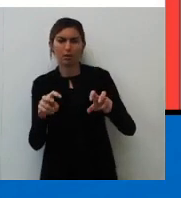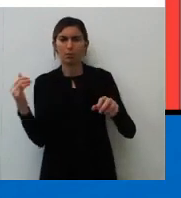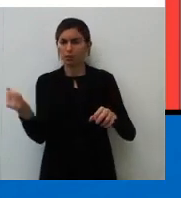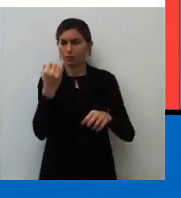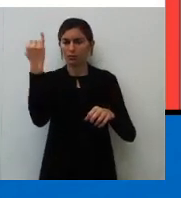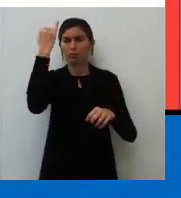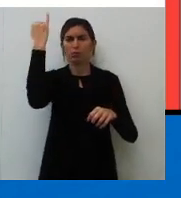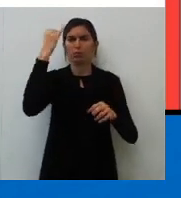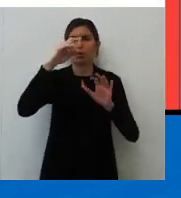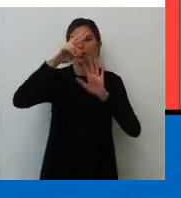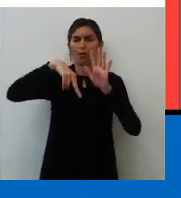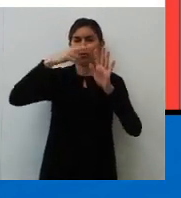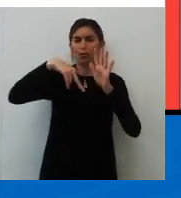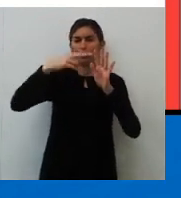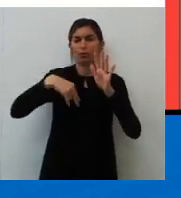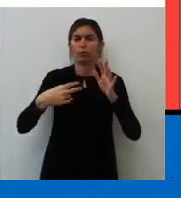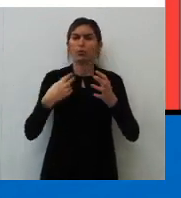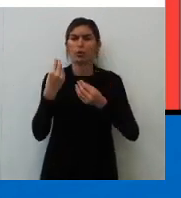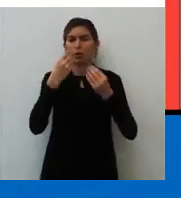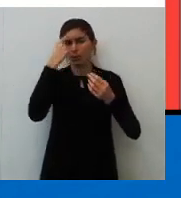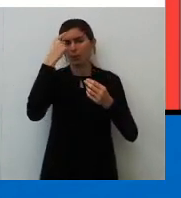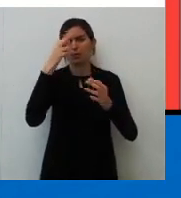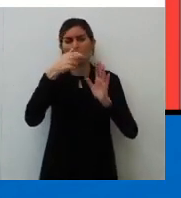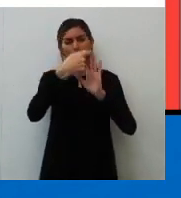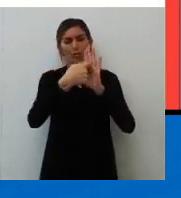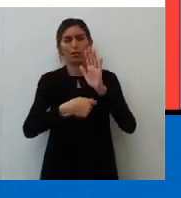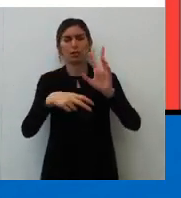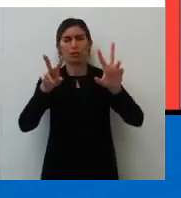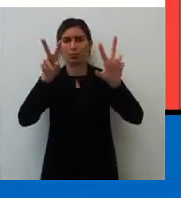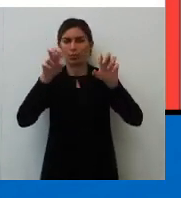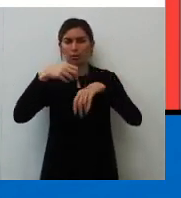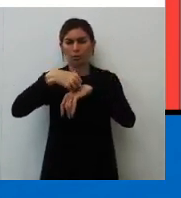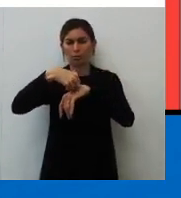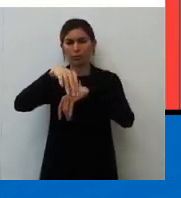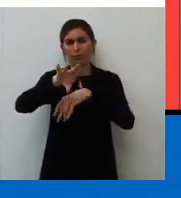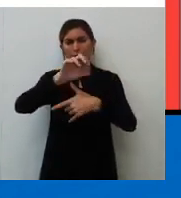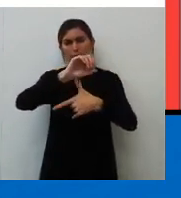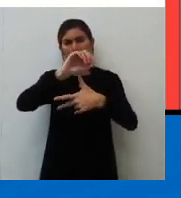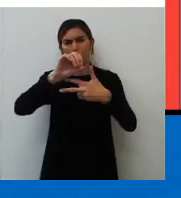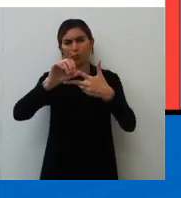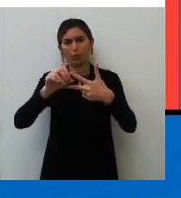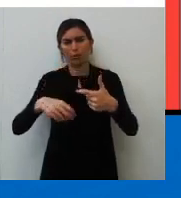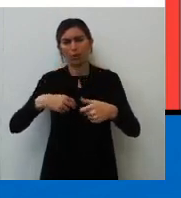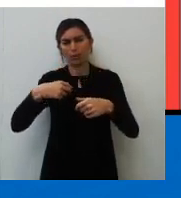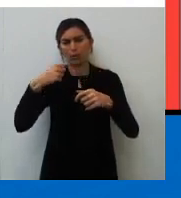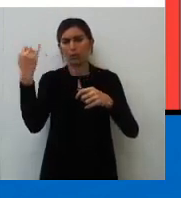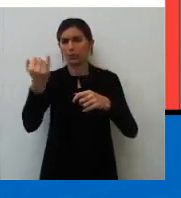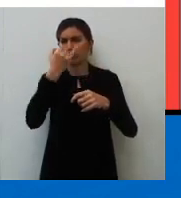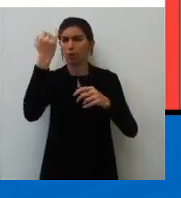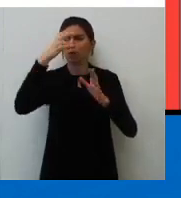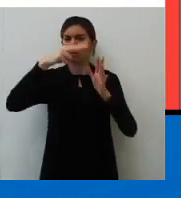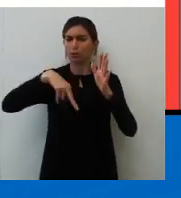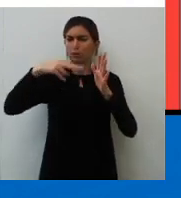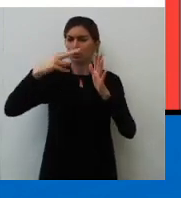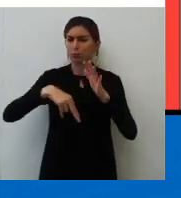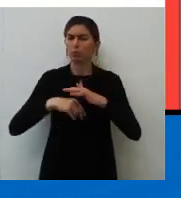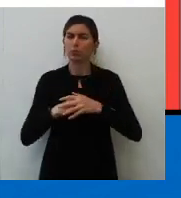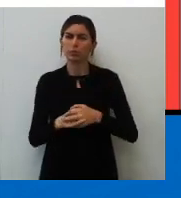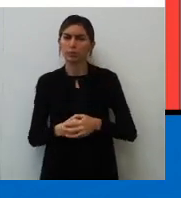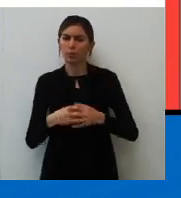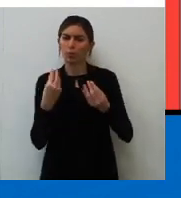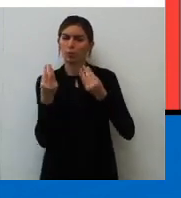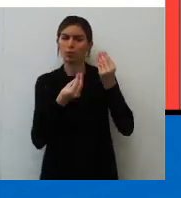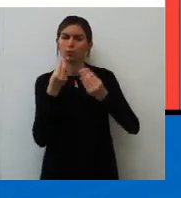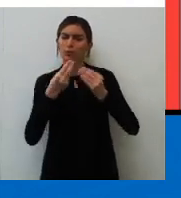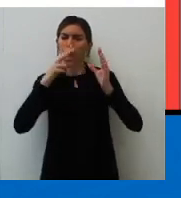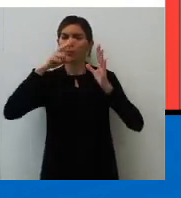importância da leitura, por exemplo, imagina, a redação traz um tema pra você, o Enem traz um tema pra você sobre a importância da leitura. E de